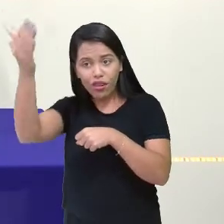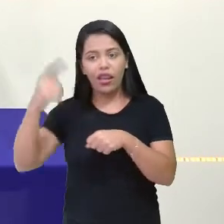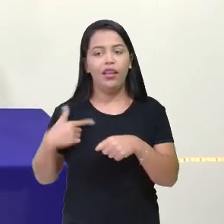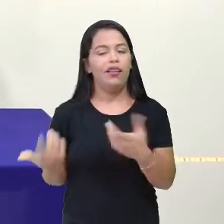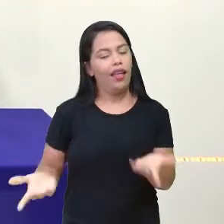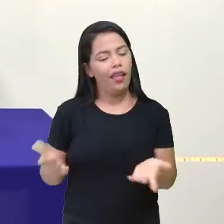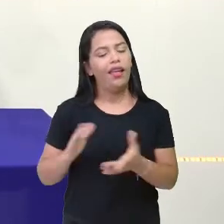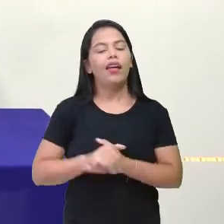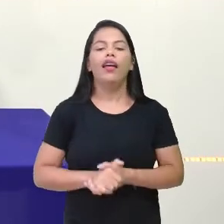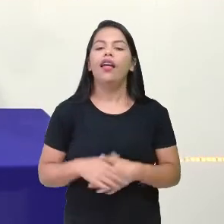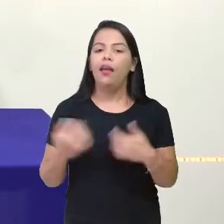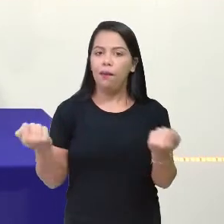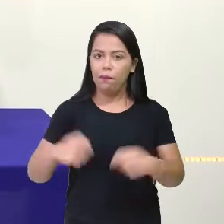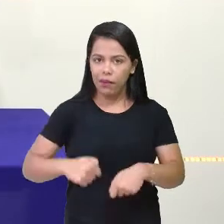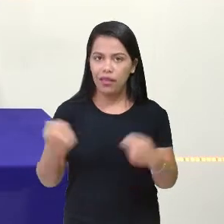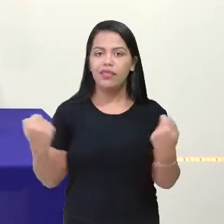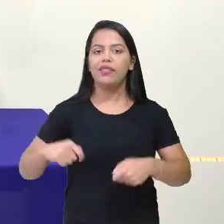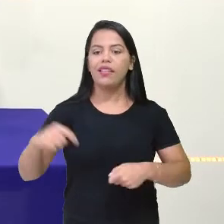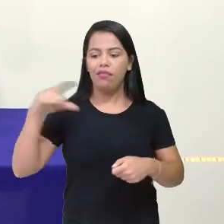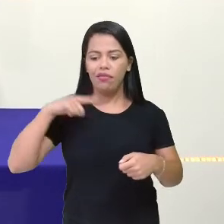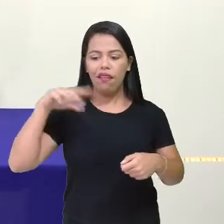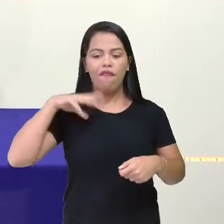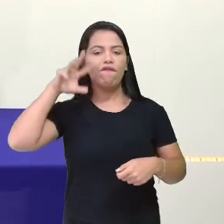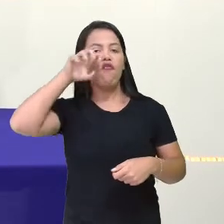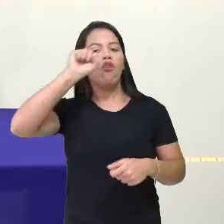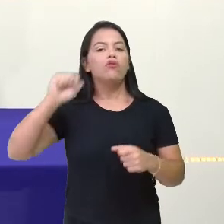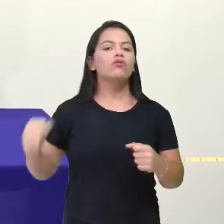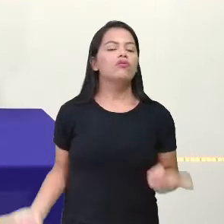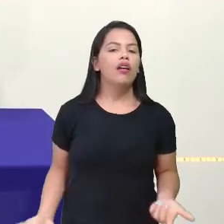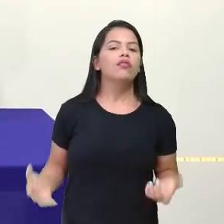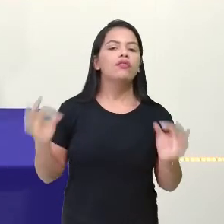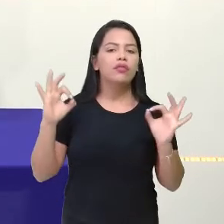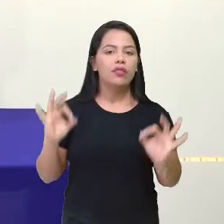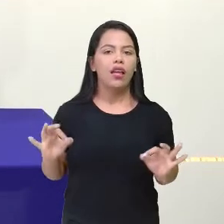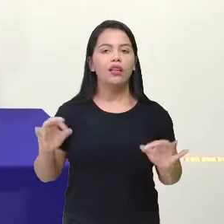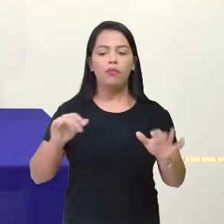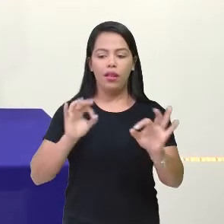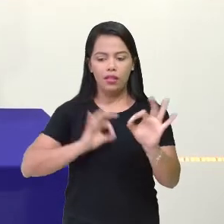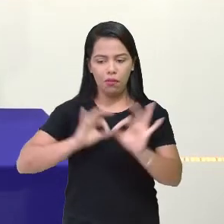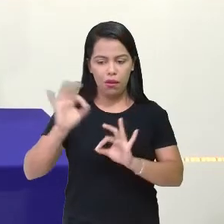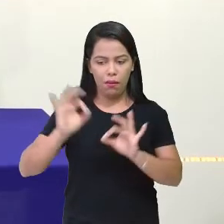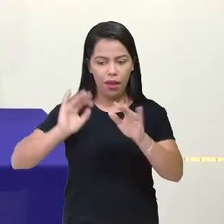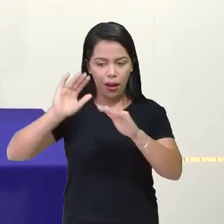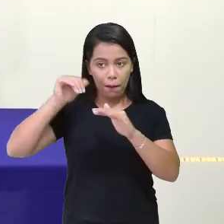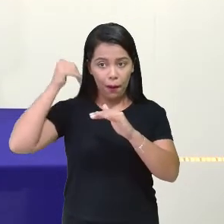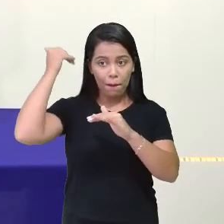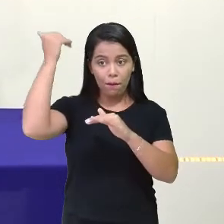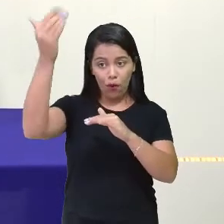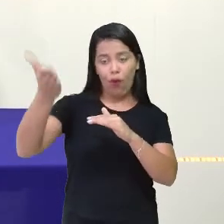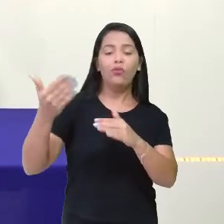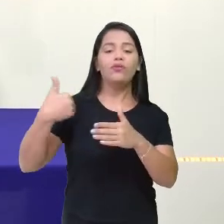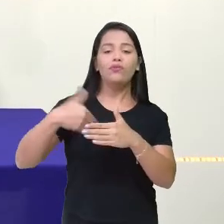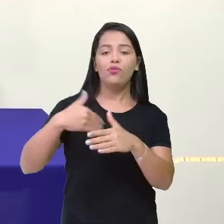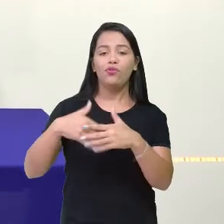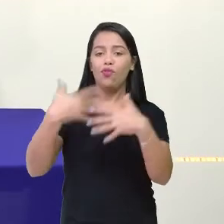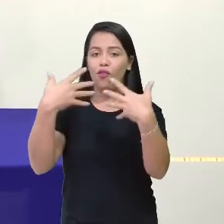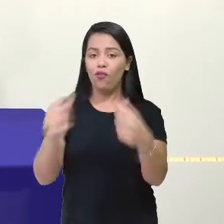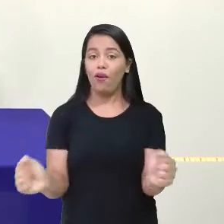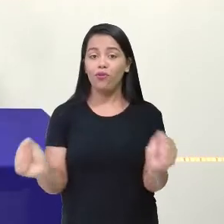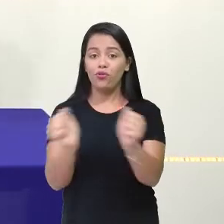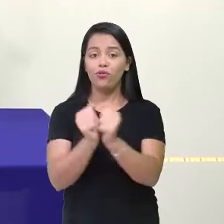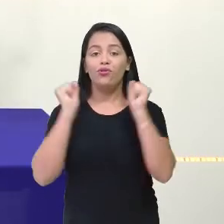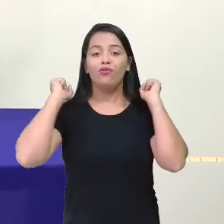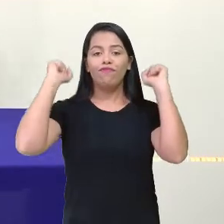treino, vamos dizer assim. Tem que jogar com raça, mas vai ser um treino para se preparar lá para frente, para as oitavas de final. E vamos na torcida.